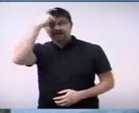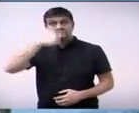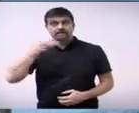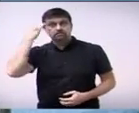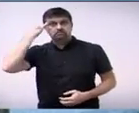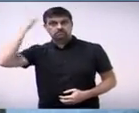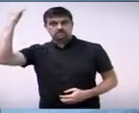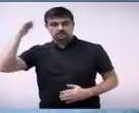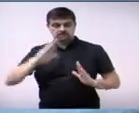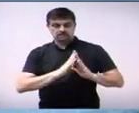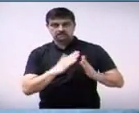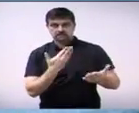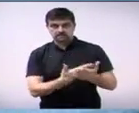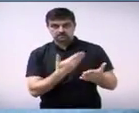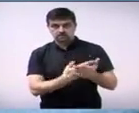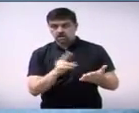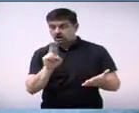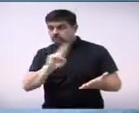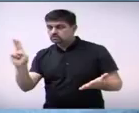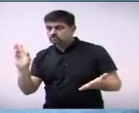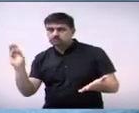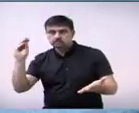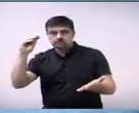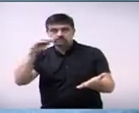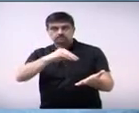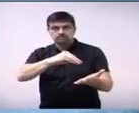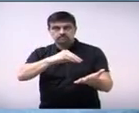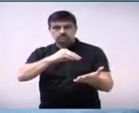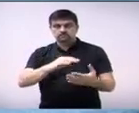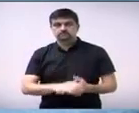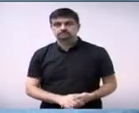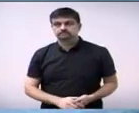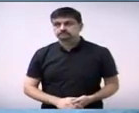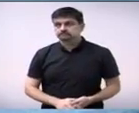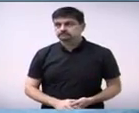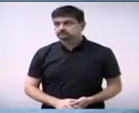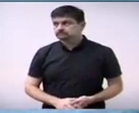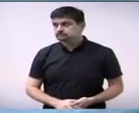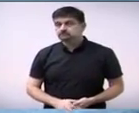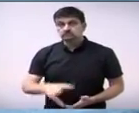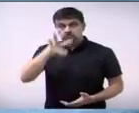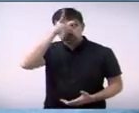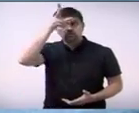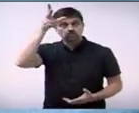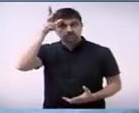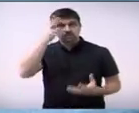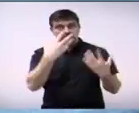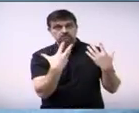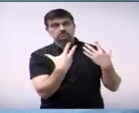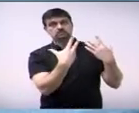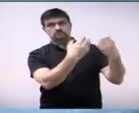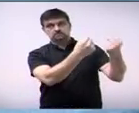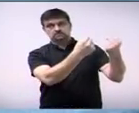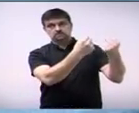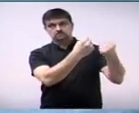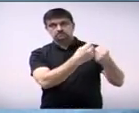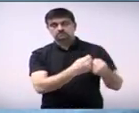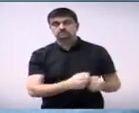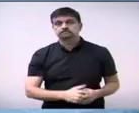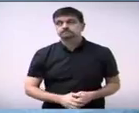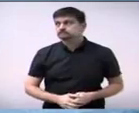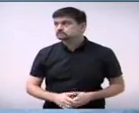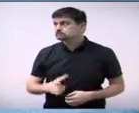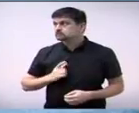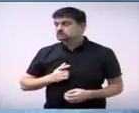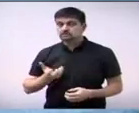quanto ao nome dessa escola e está sendo acolhida pelo Poder Executivo. e eu vou